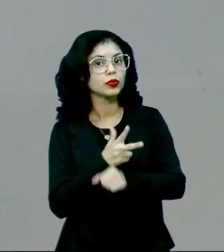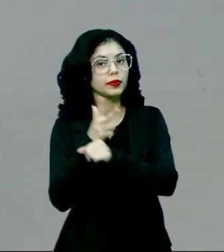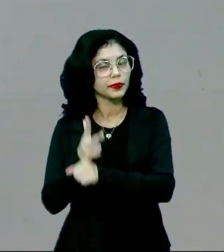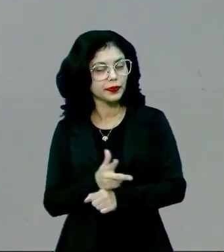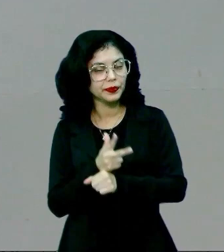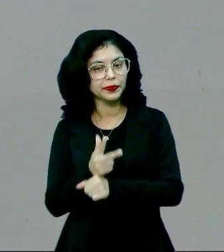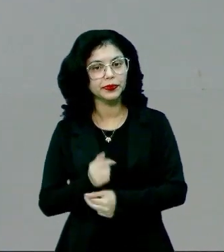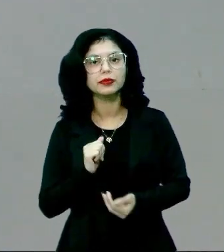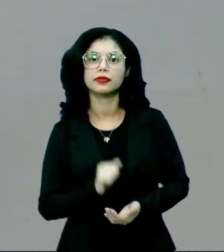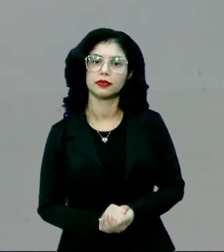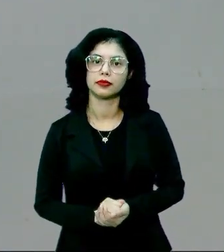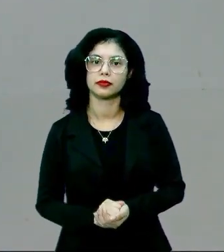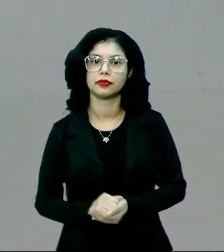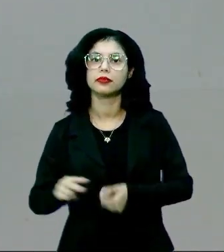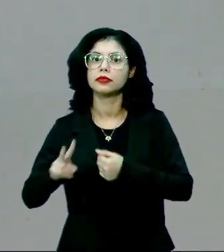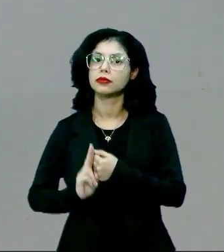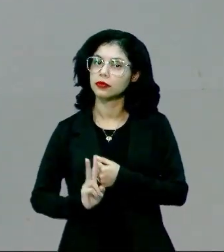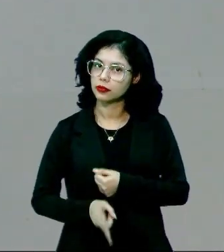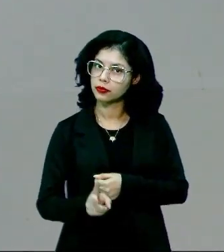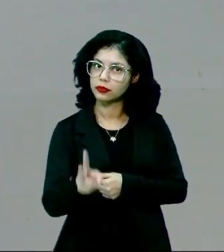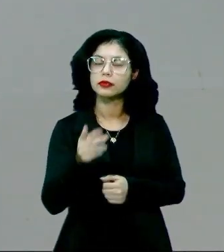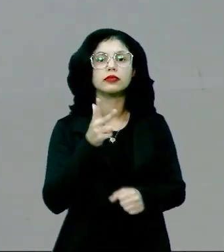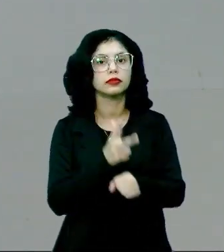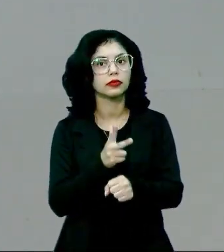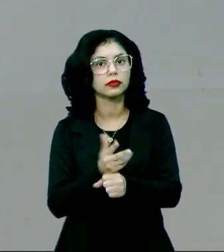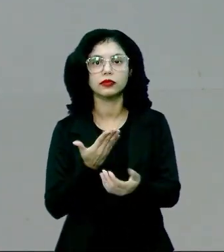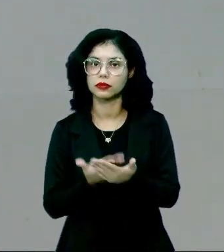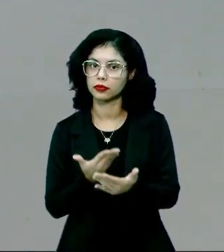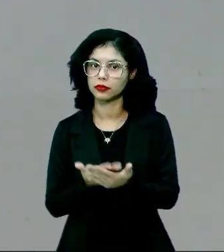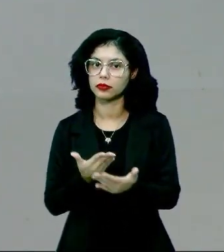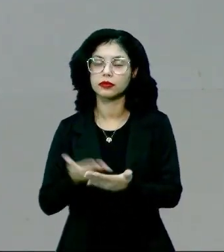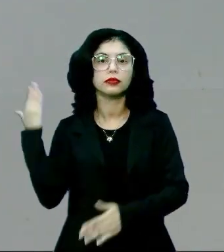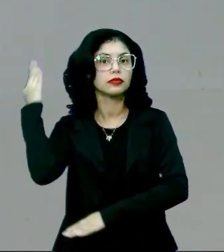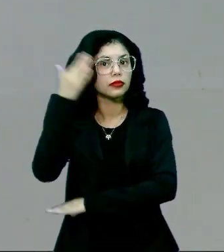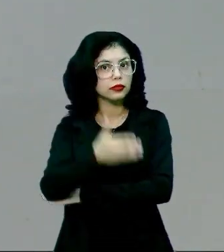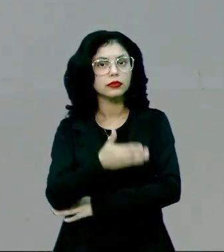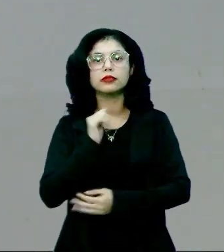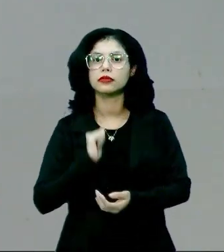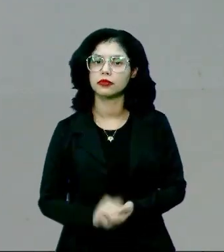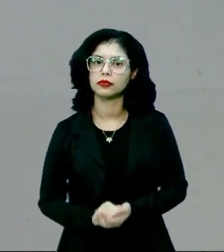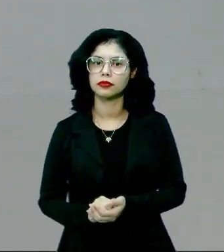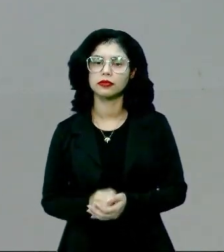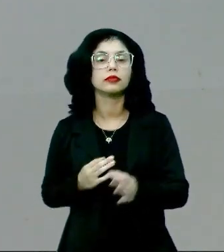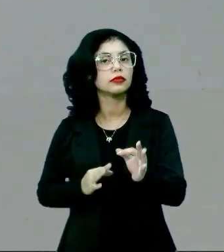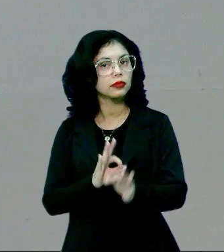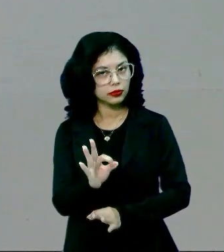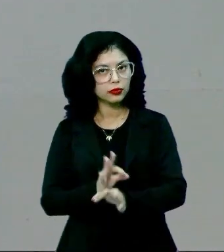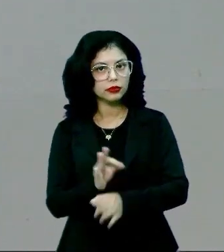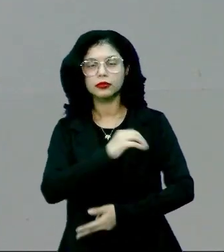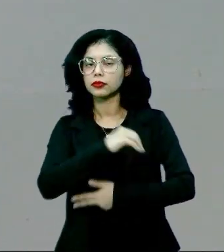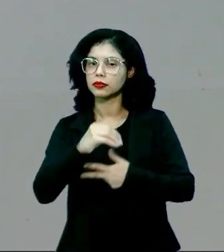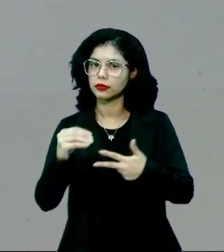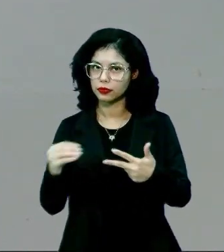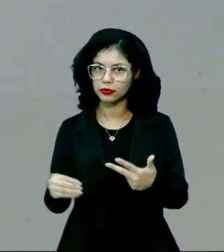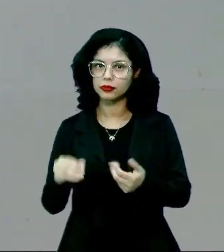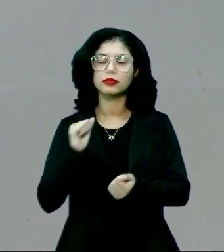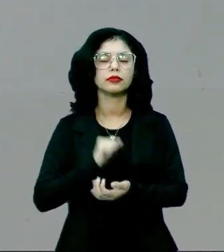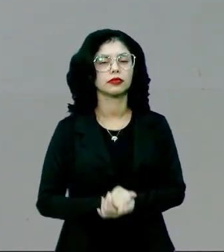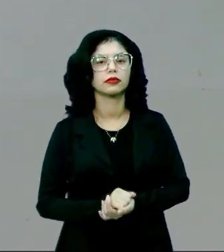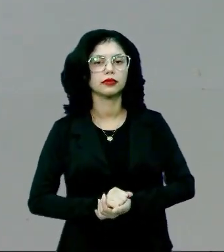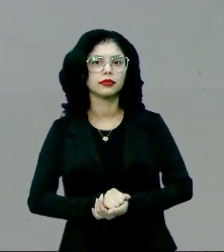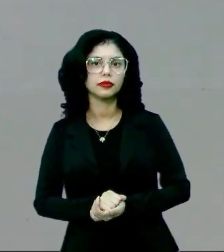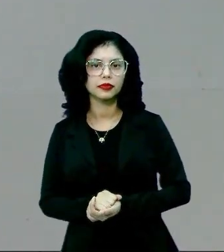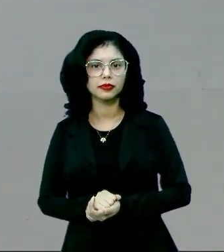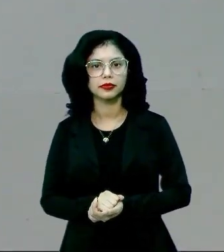videoaula é uma sequência de videoaulas que estão direcionadas à sua preparação para o Exame